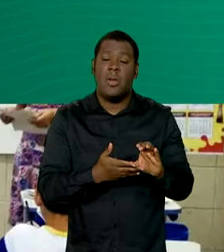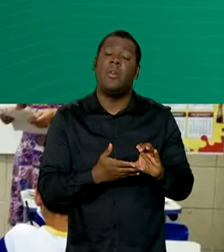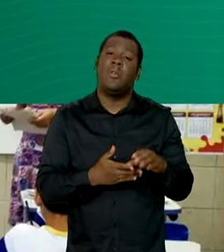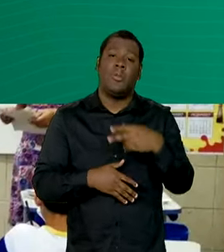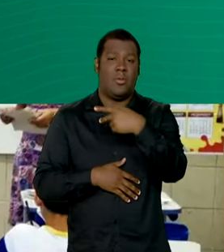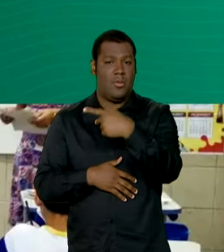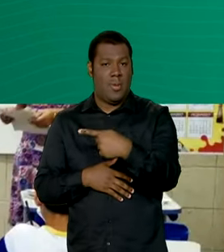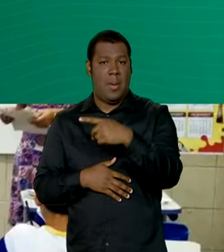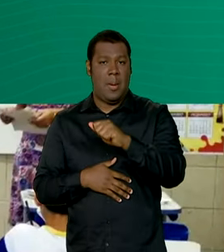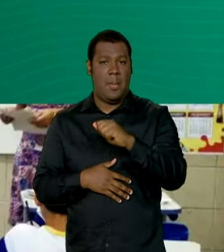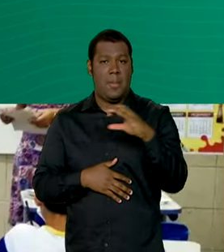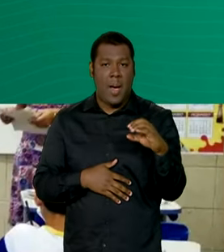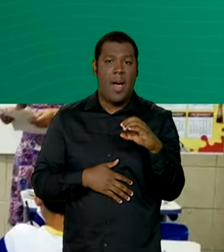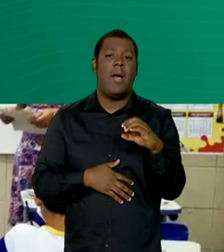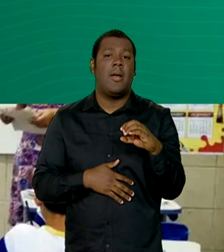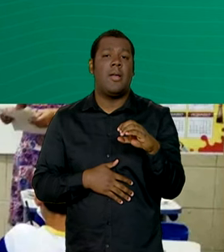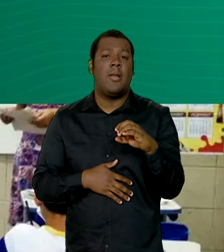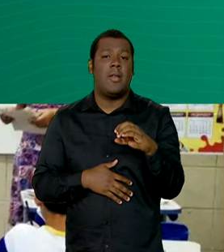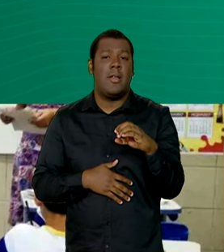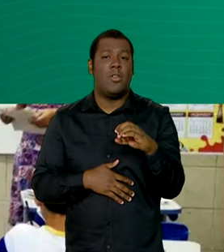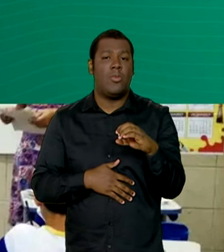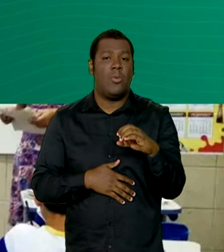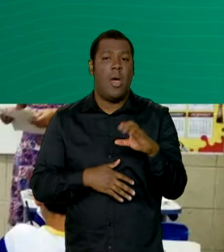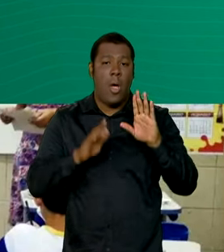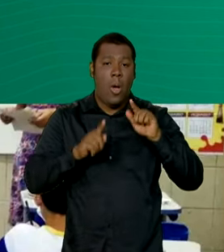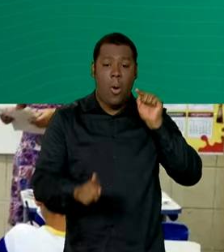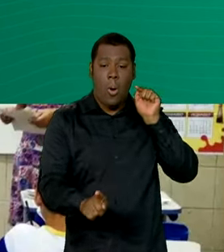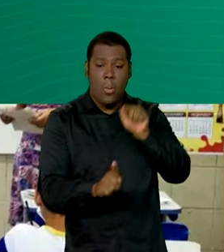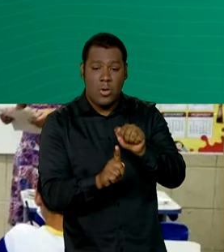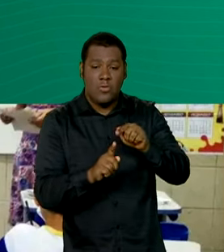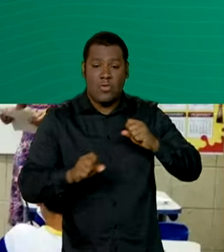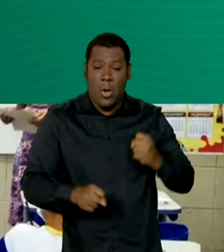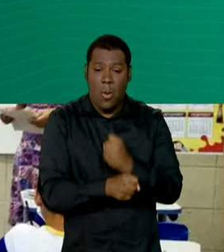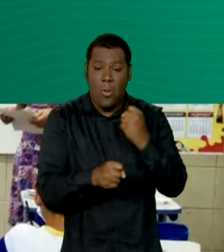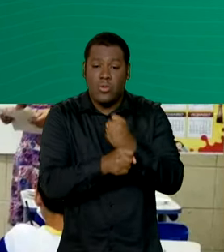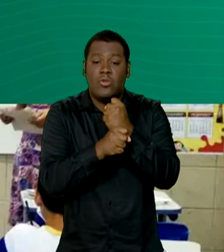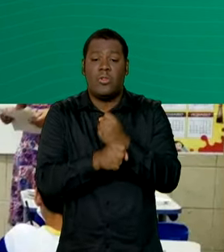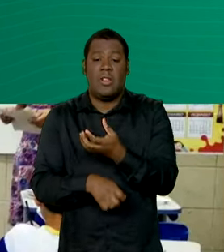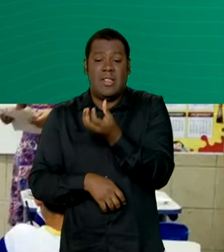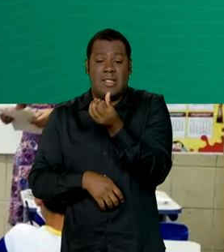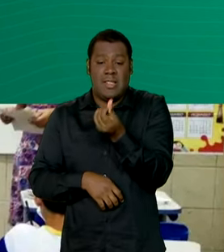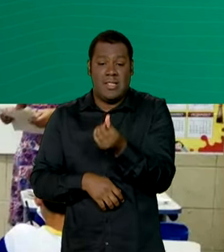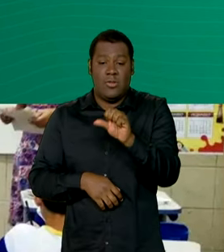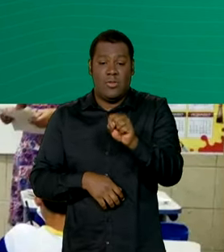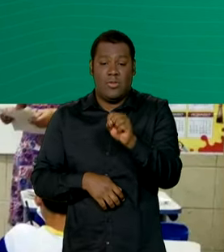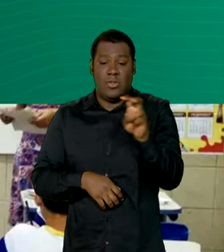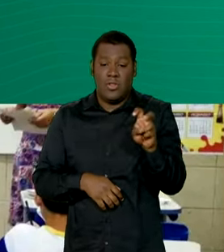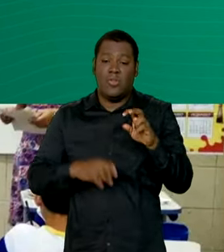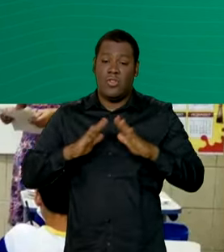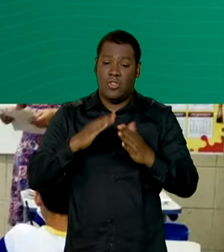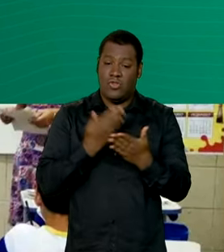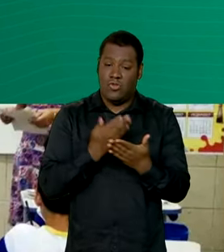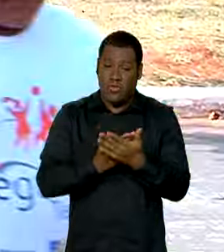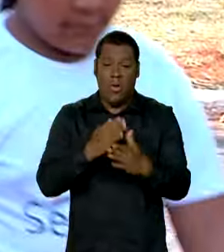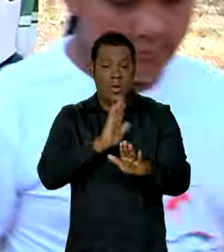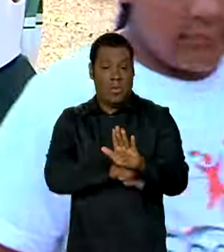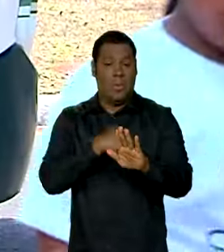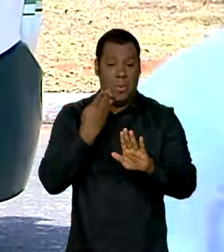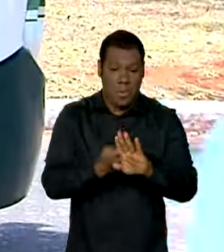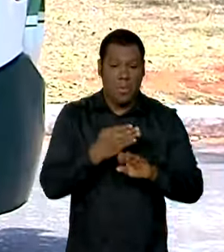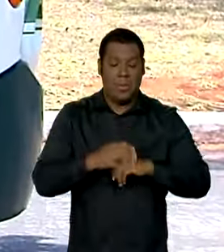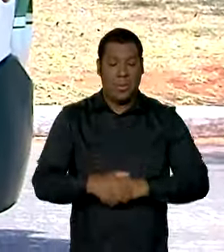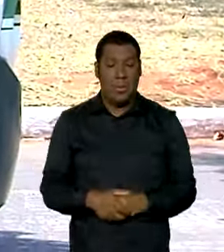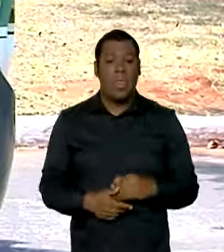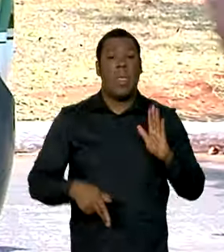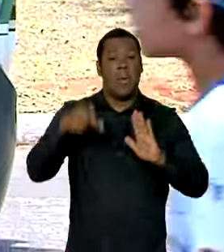PAC Seleções, para a construção de 685 novas escolas de tempo integral. O